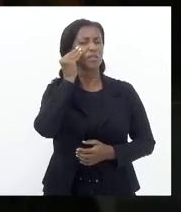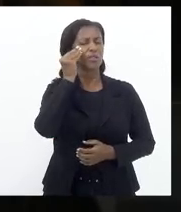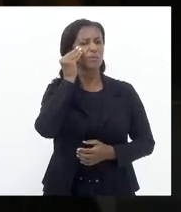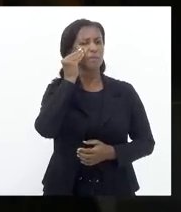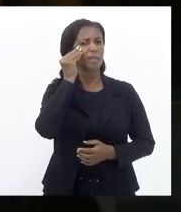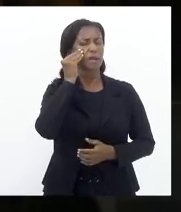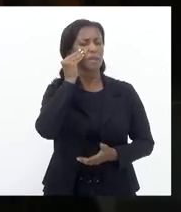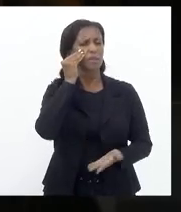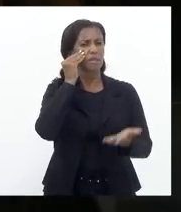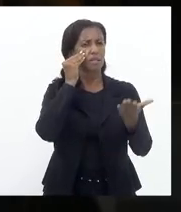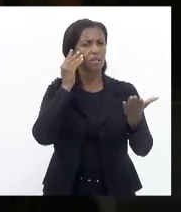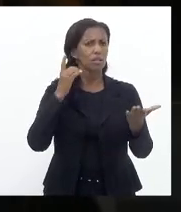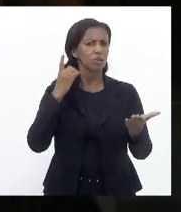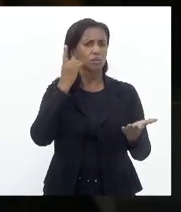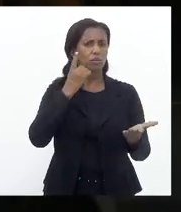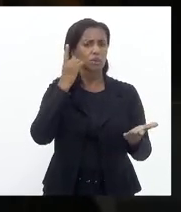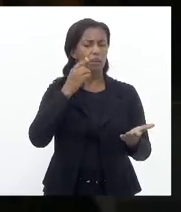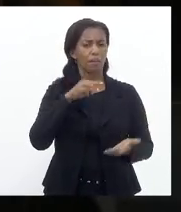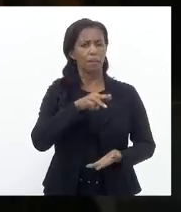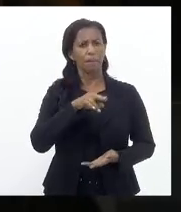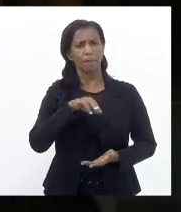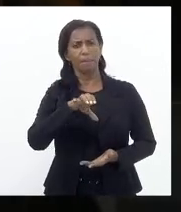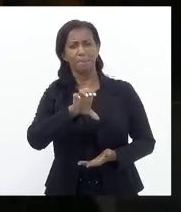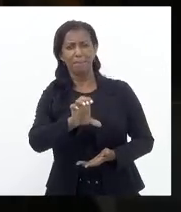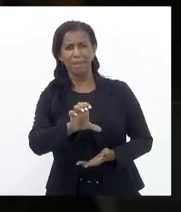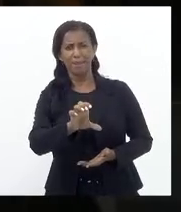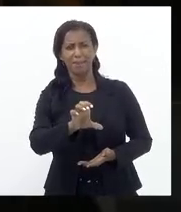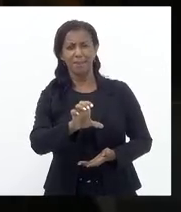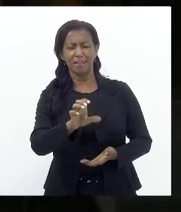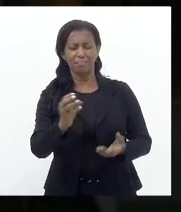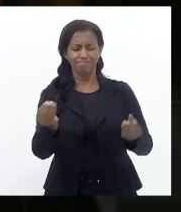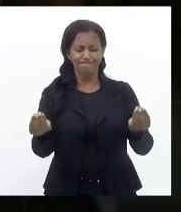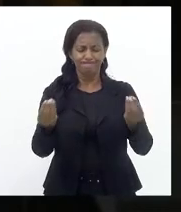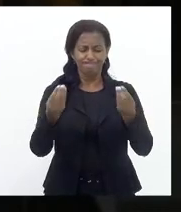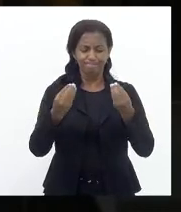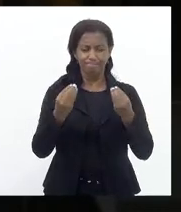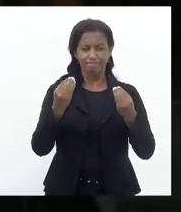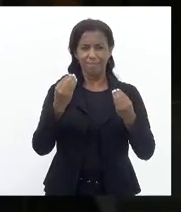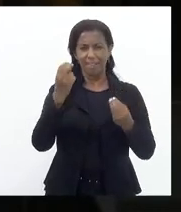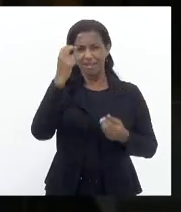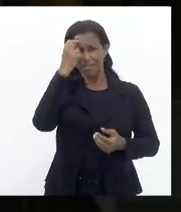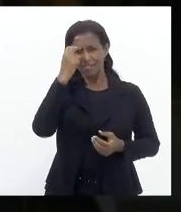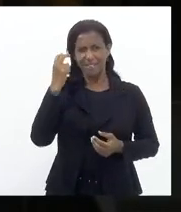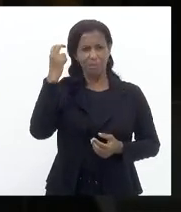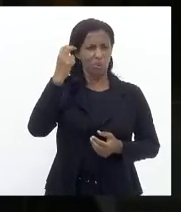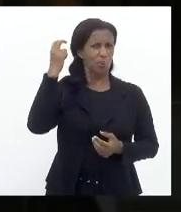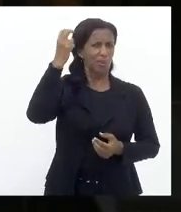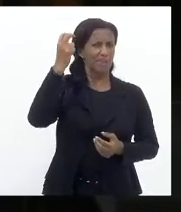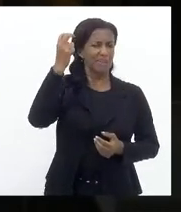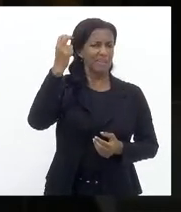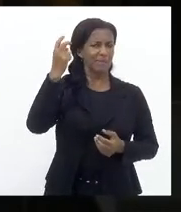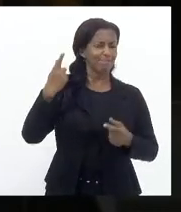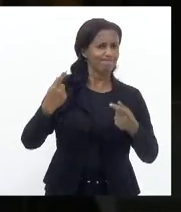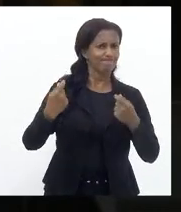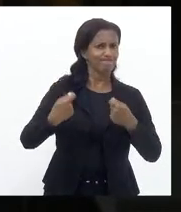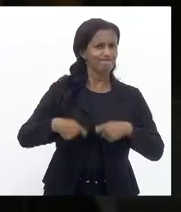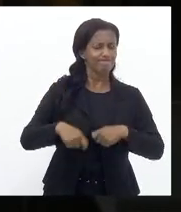Carlos Mink Deveriam lhe dar A sabedoria Necessária Para